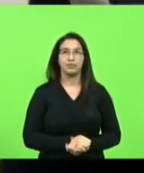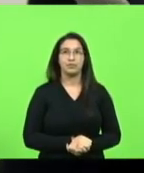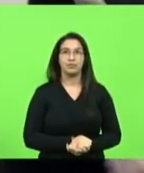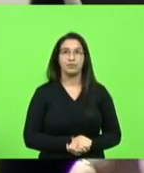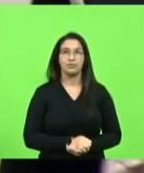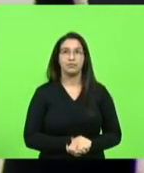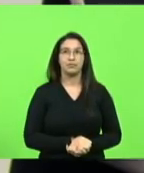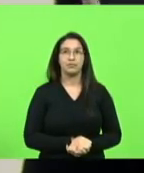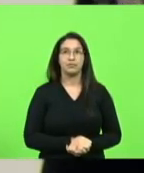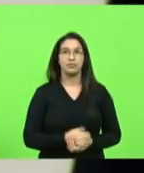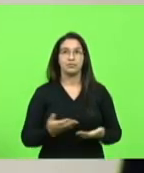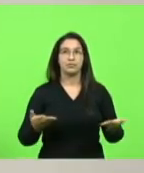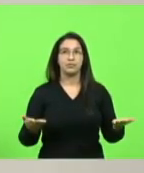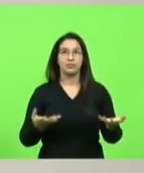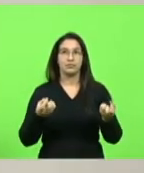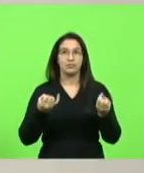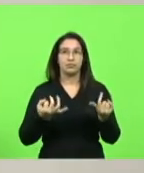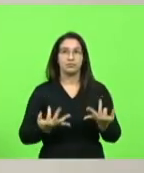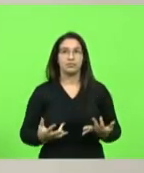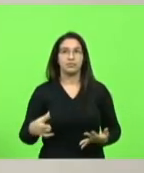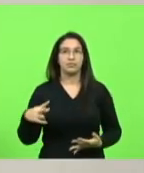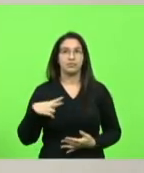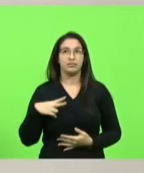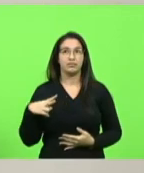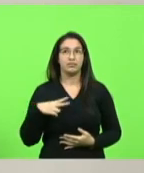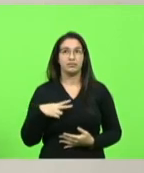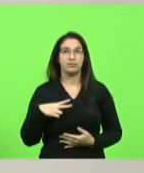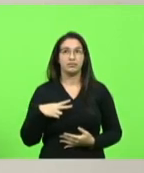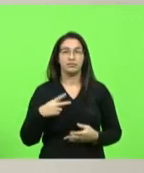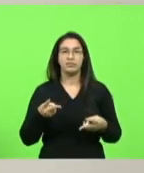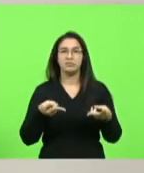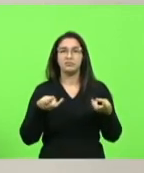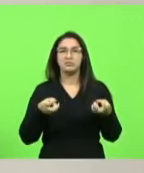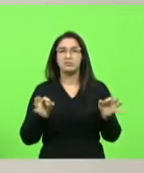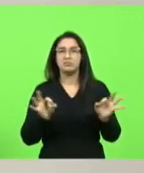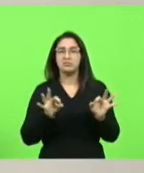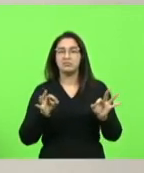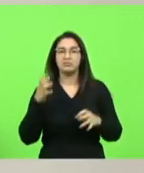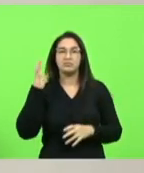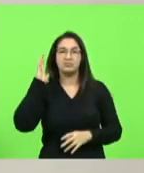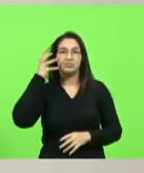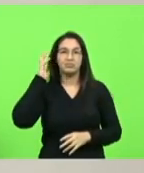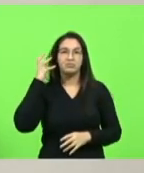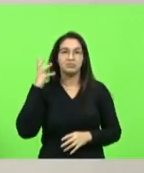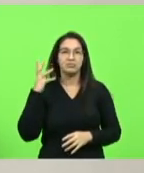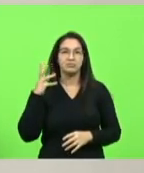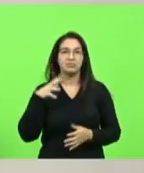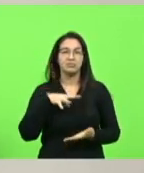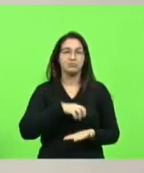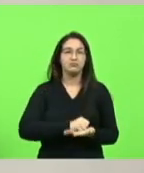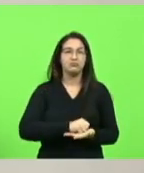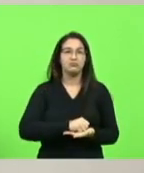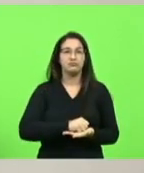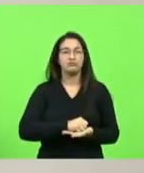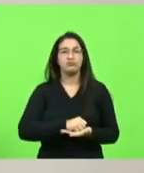entraremos agora em explicações pessoais eu percebo que não há nenhum deputado inscrito